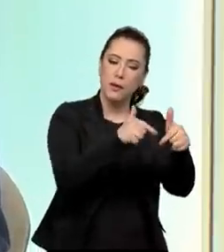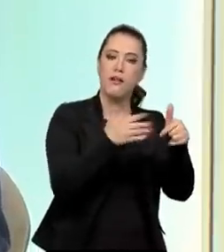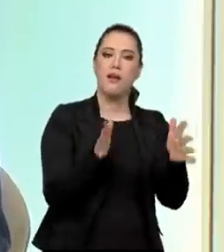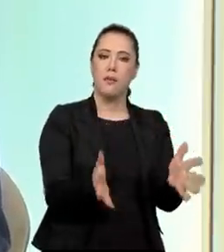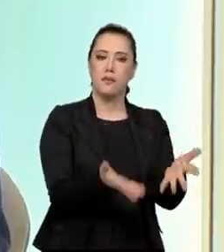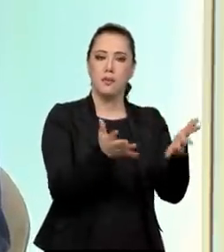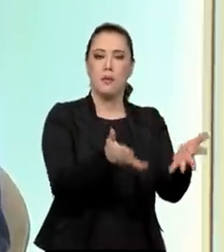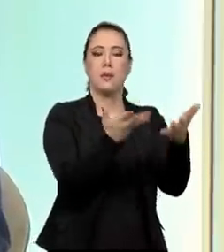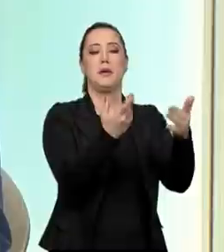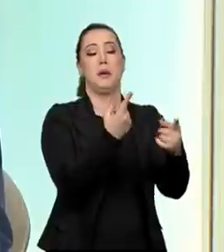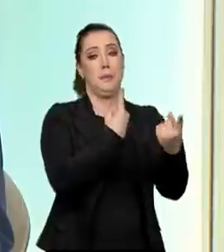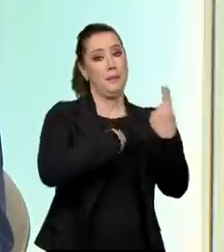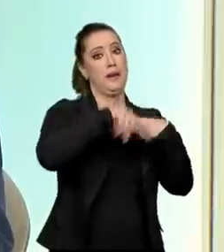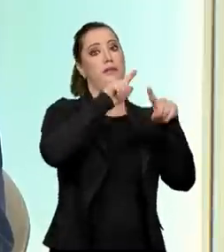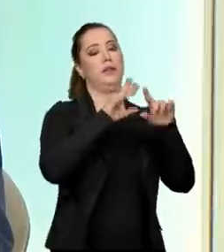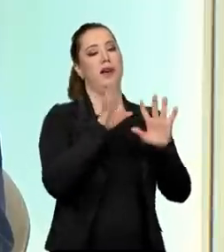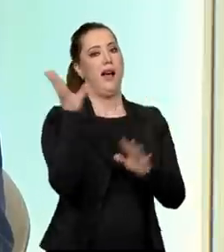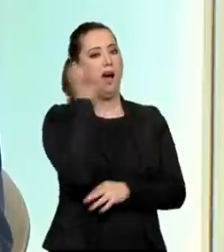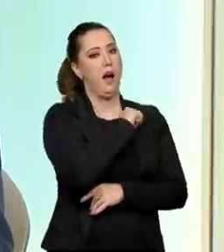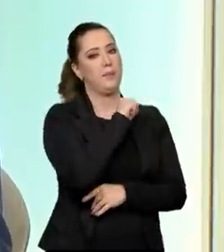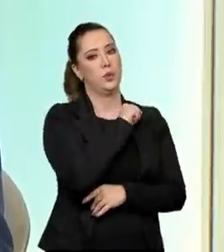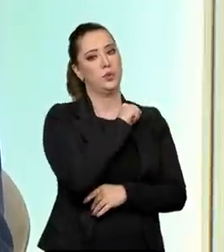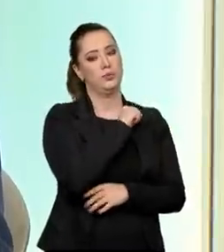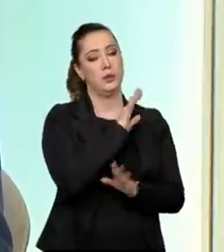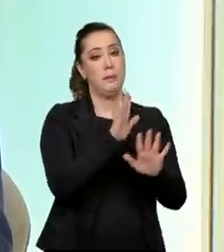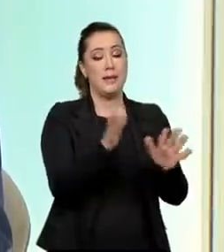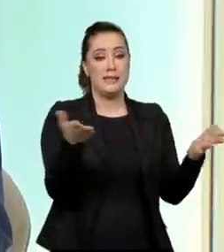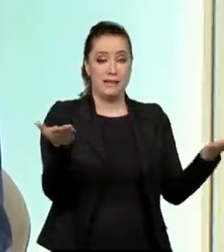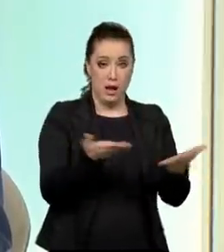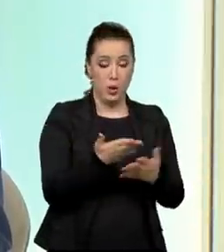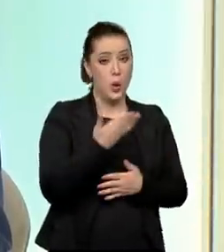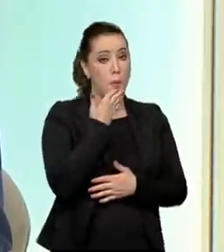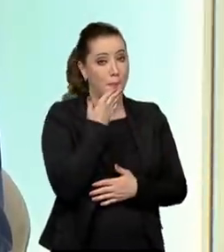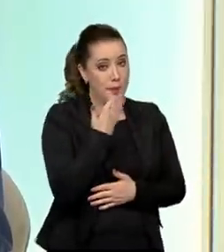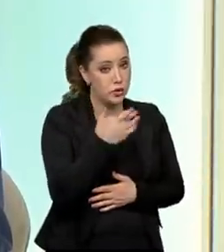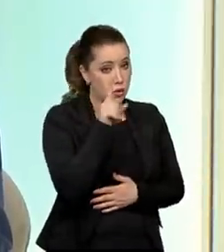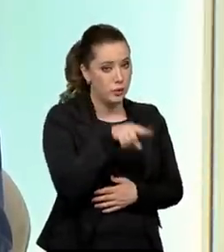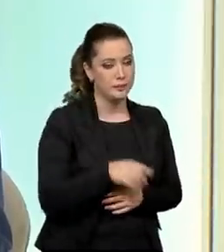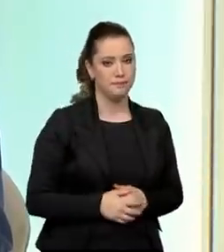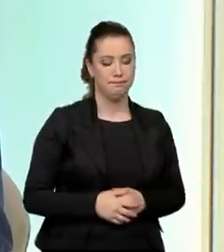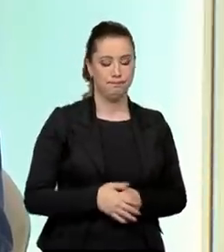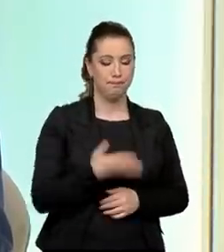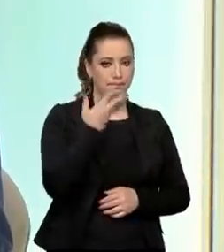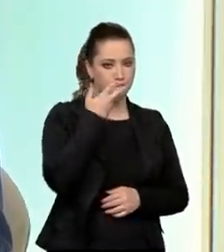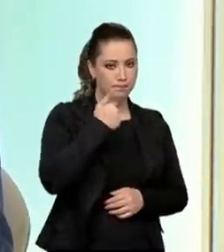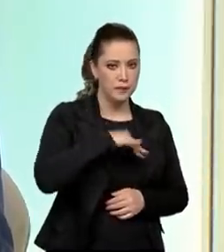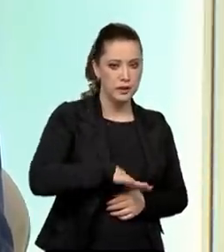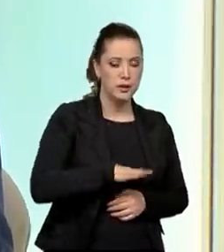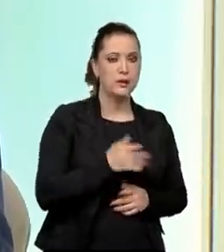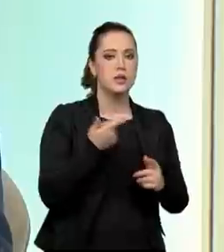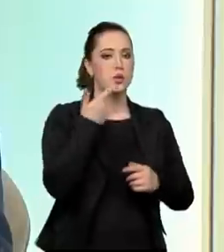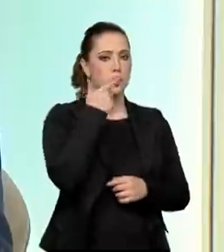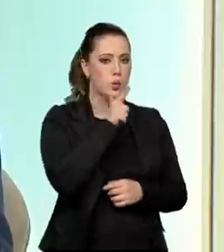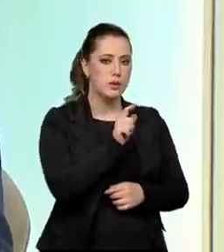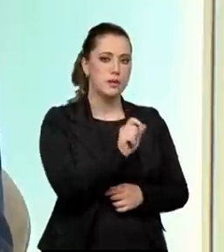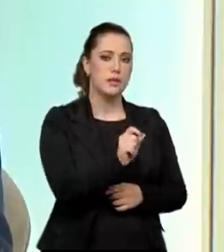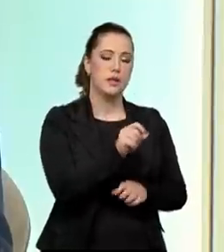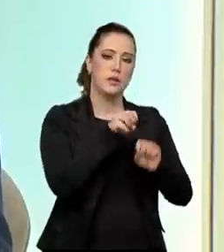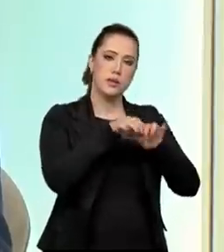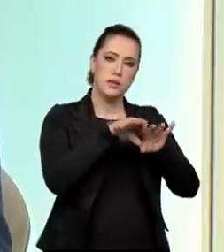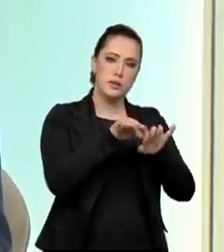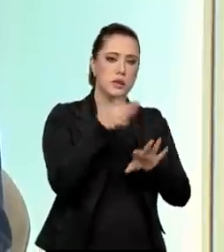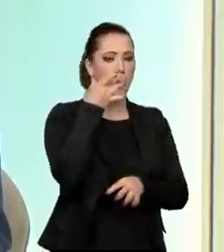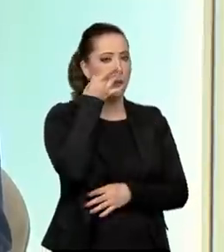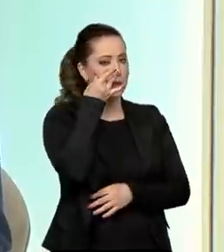mais rápido possível. Mas, nesse momento, o apelo é que as crianças tenham acesso à educação